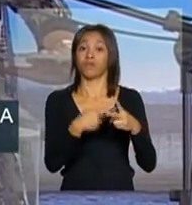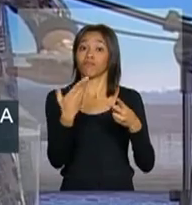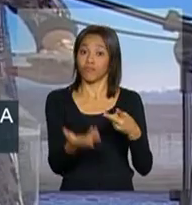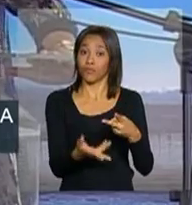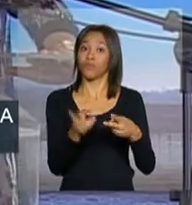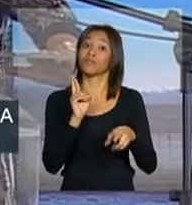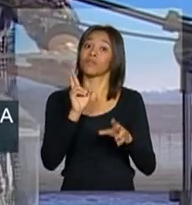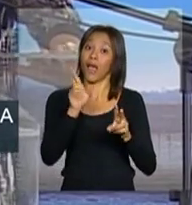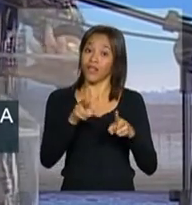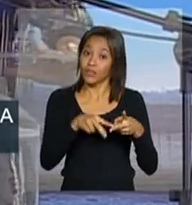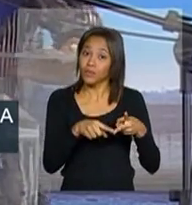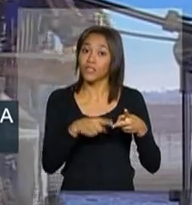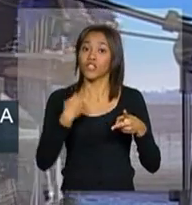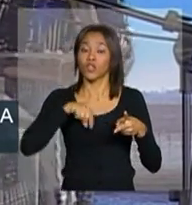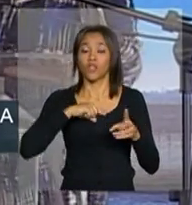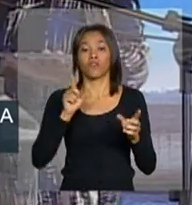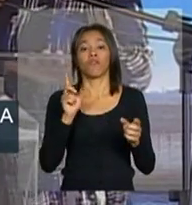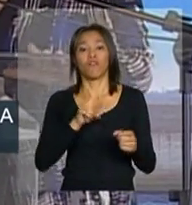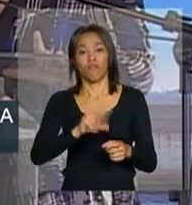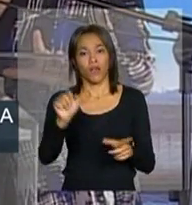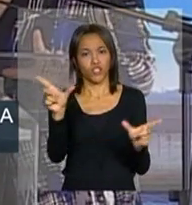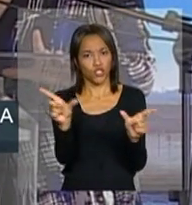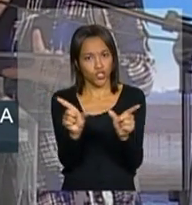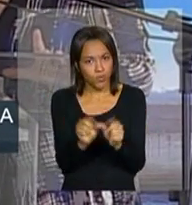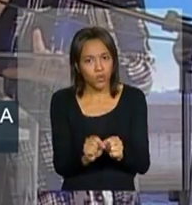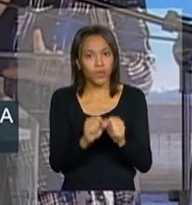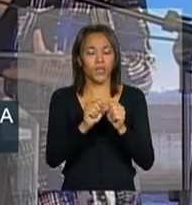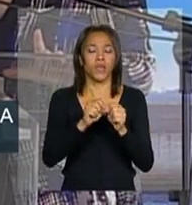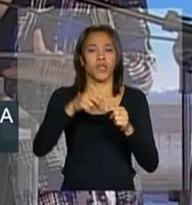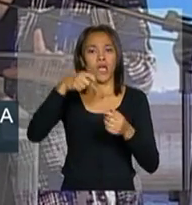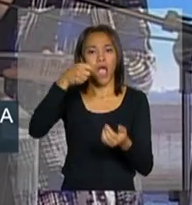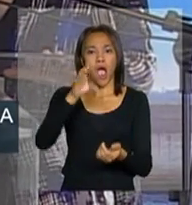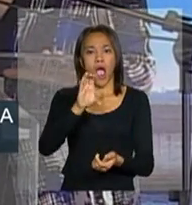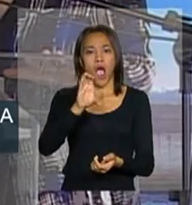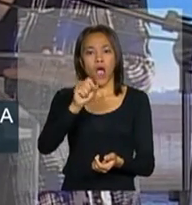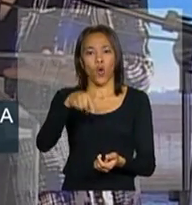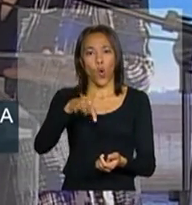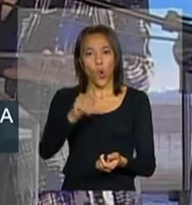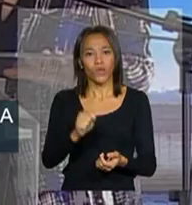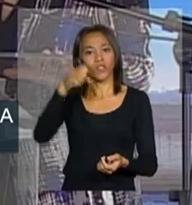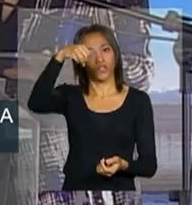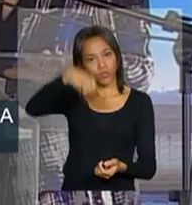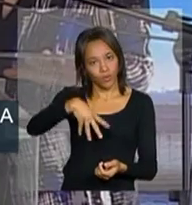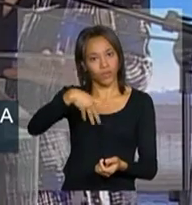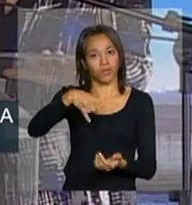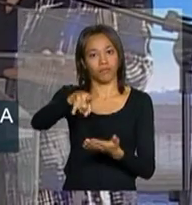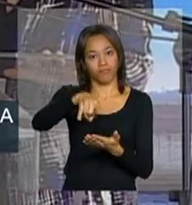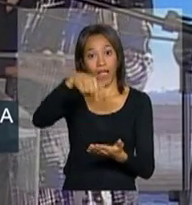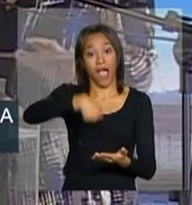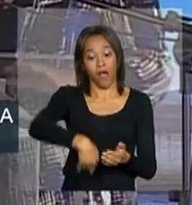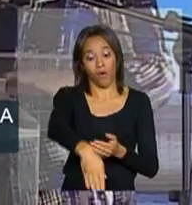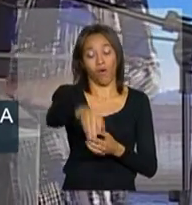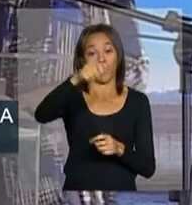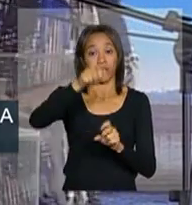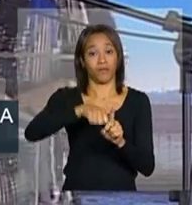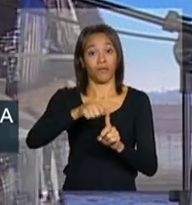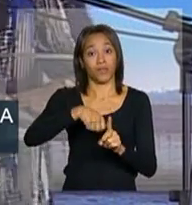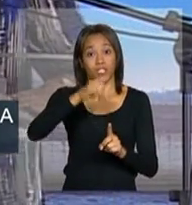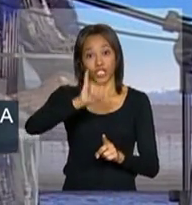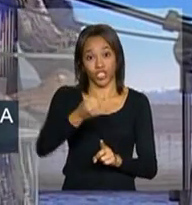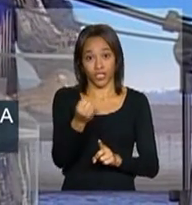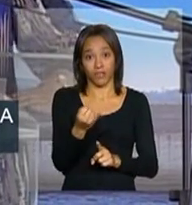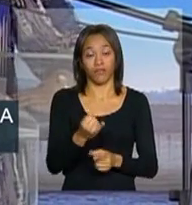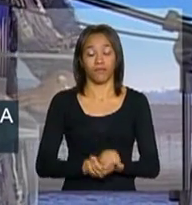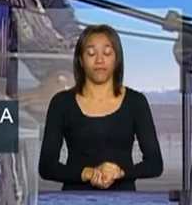nós vamos diminuir a conta de luz em janeiro deste ano. Além disso,